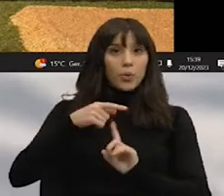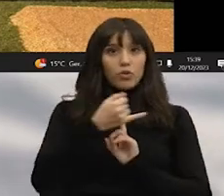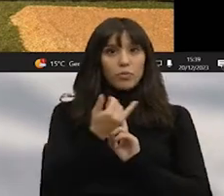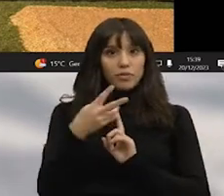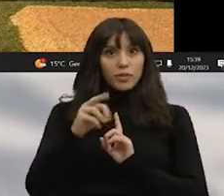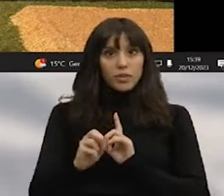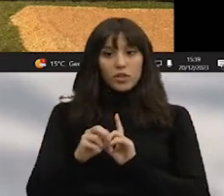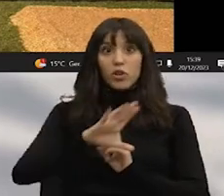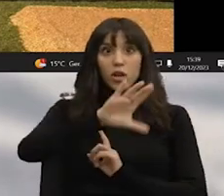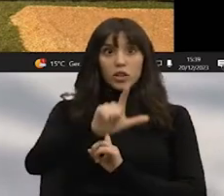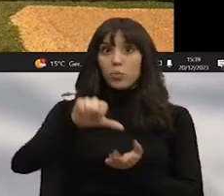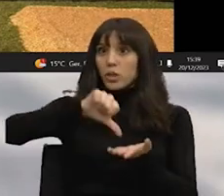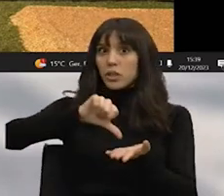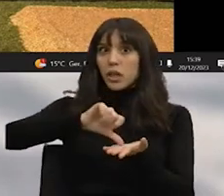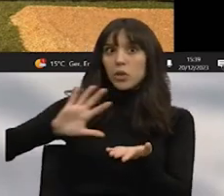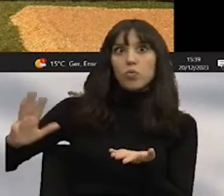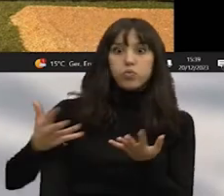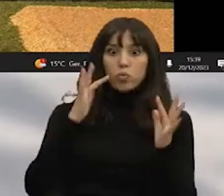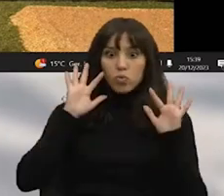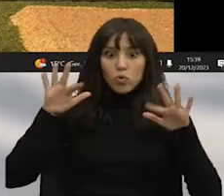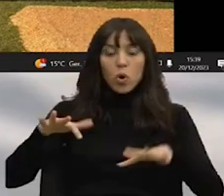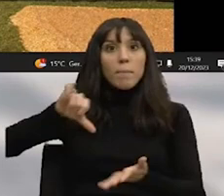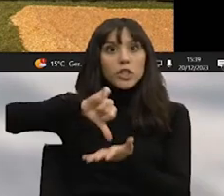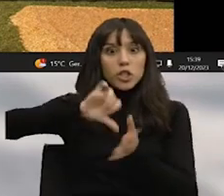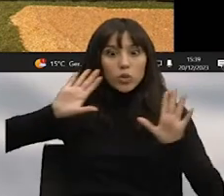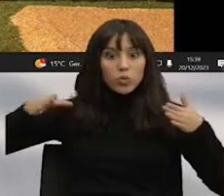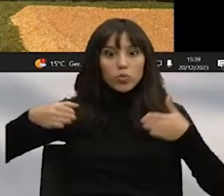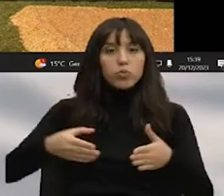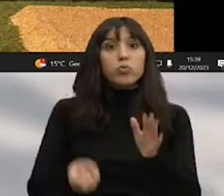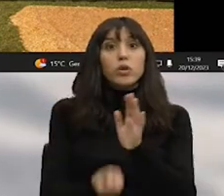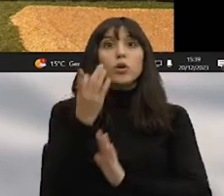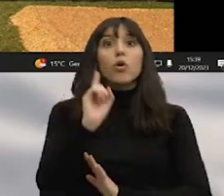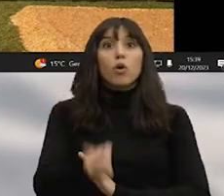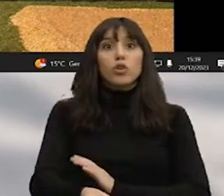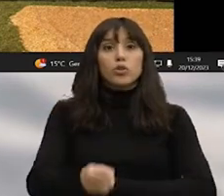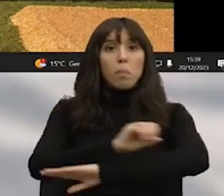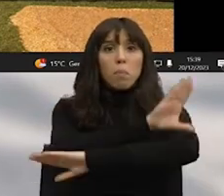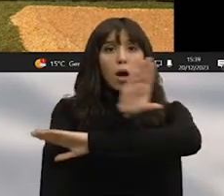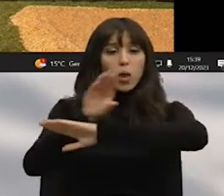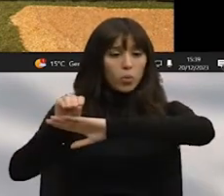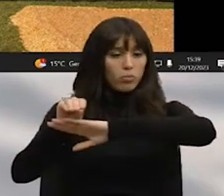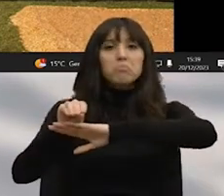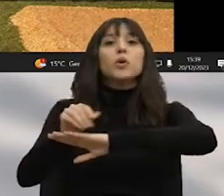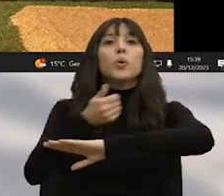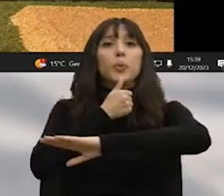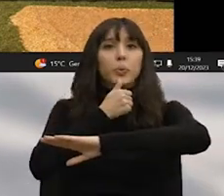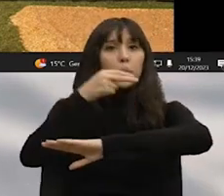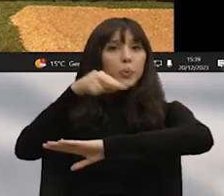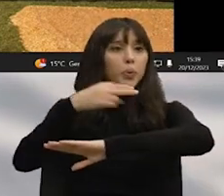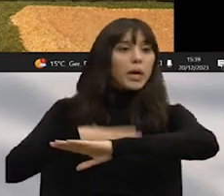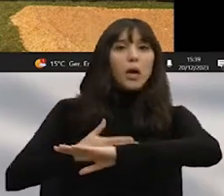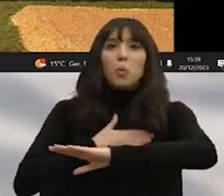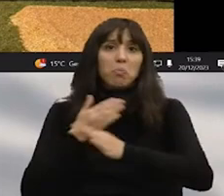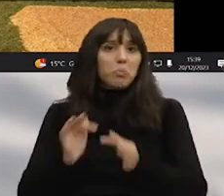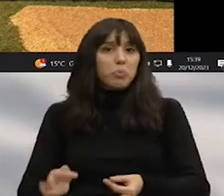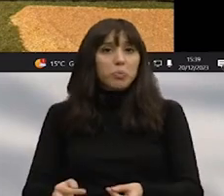como nos disse o Sr. Presidente, mas de toda essa centralidade resultou um palco que afinal parece que ninguém quer e ninguém precisa. E a festa até pode